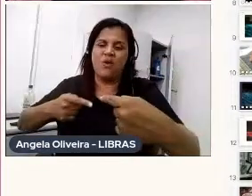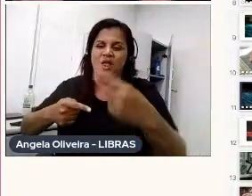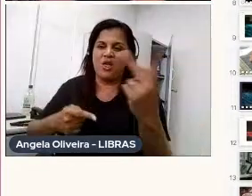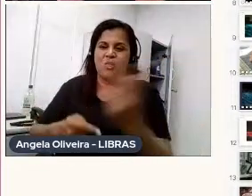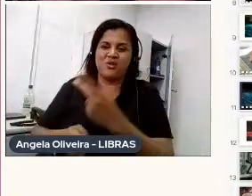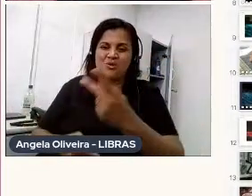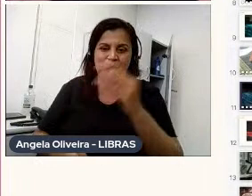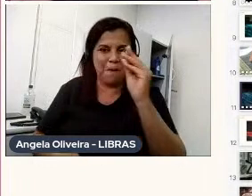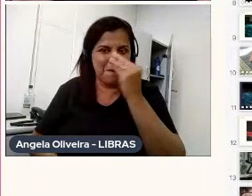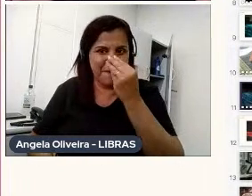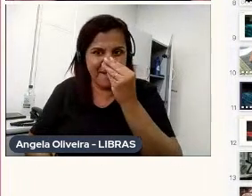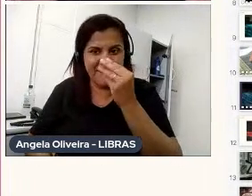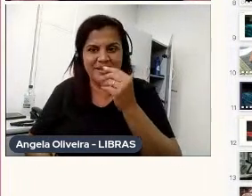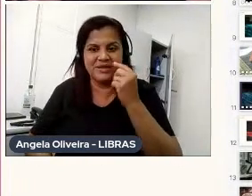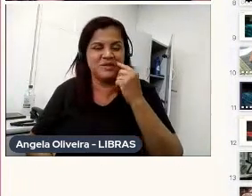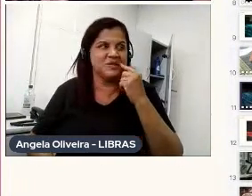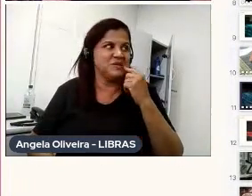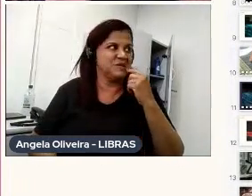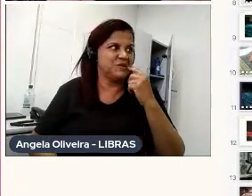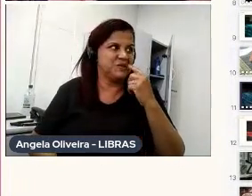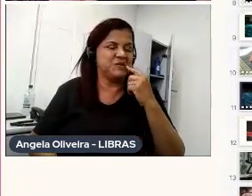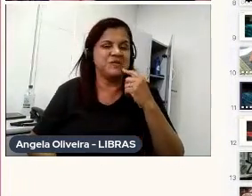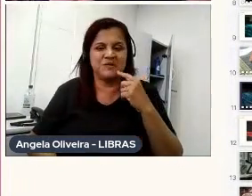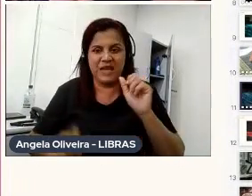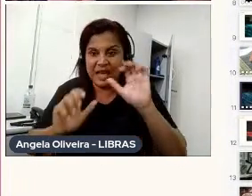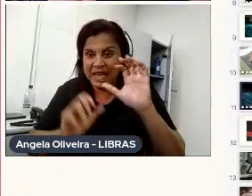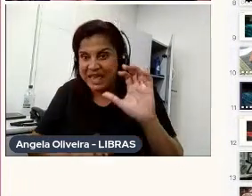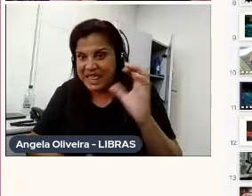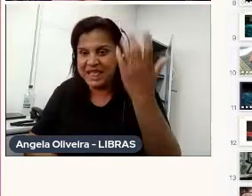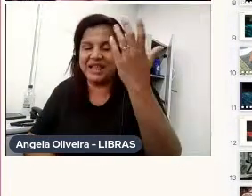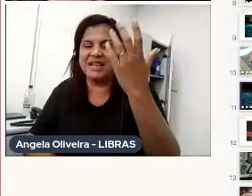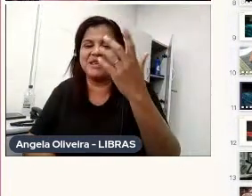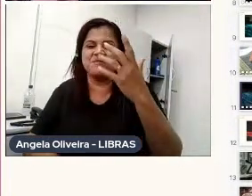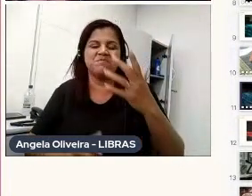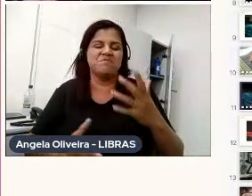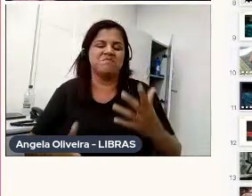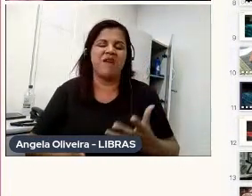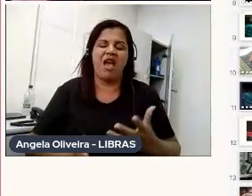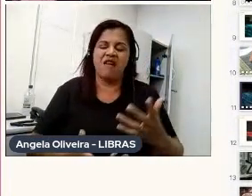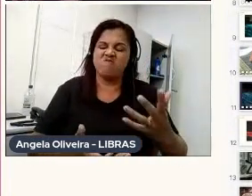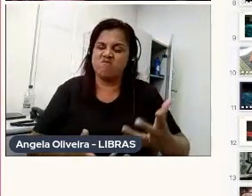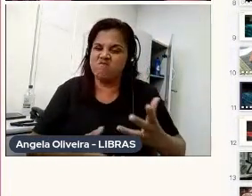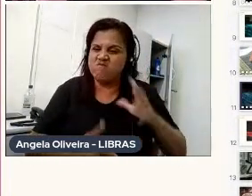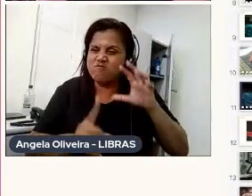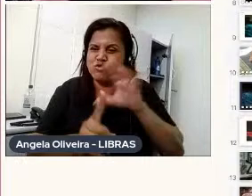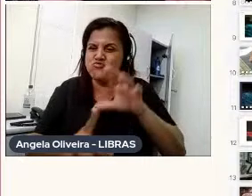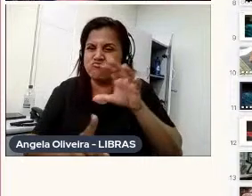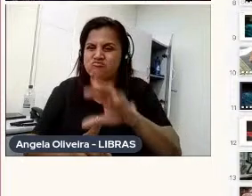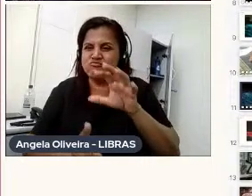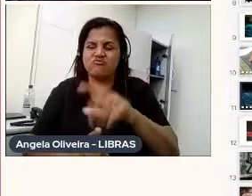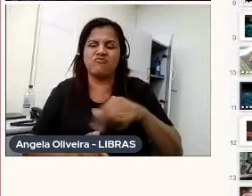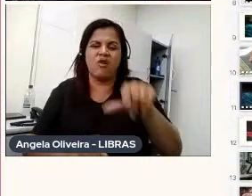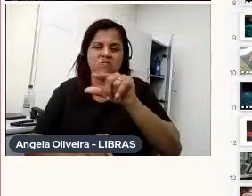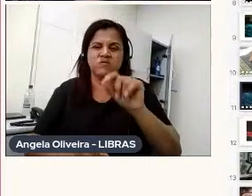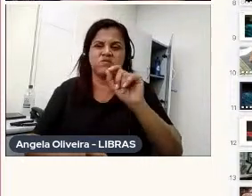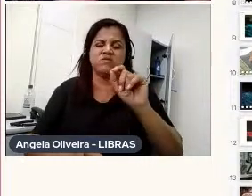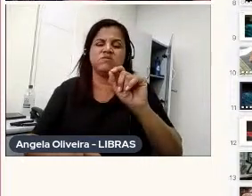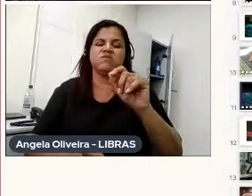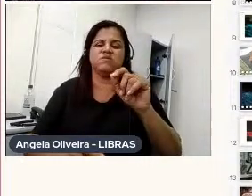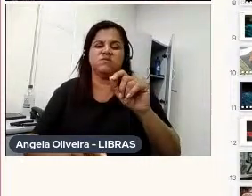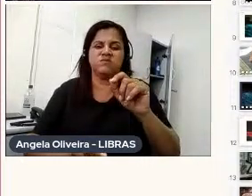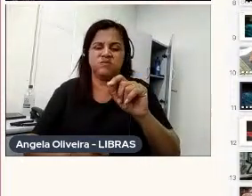e tem aquele clima todo, né, então a gente explorava, como exercício de filmagem, explorava decupagem, enquadramento,